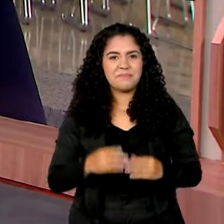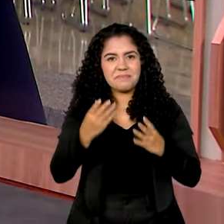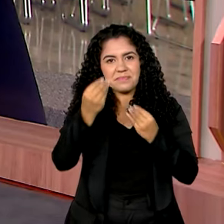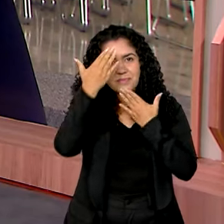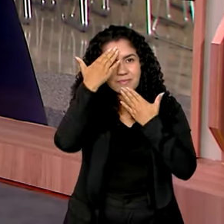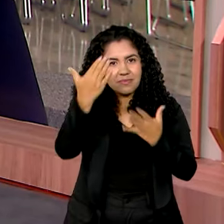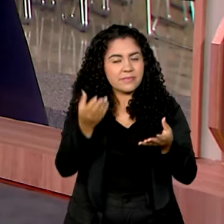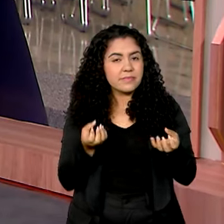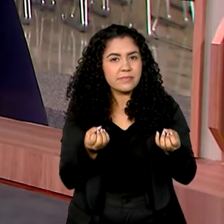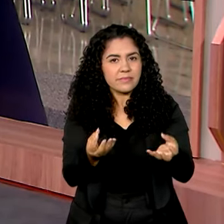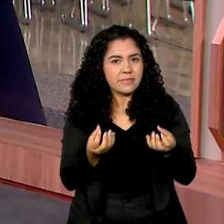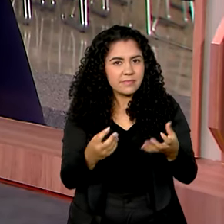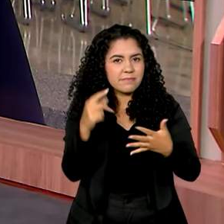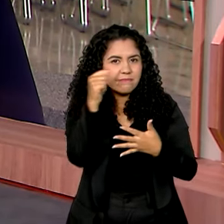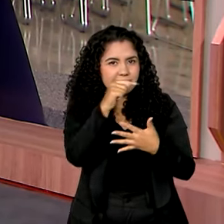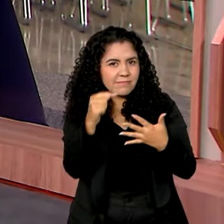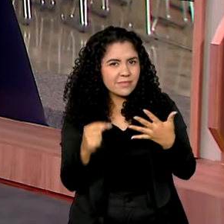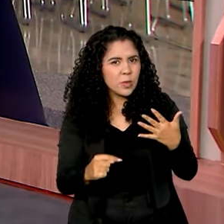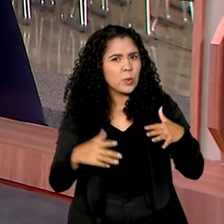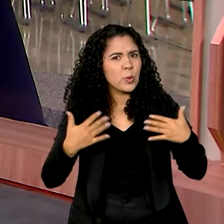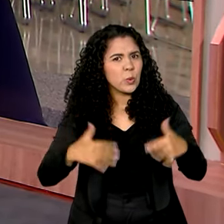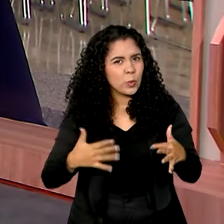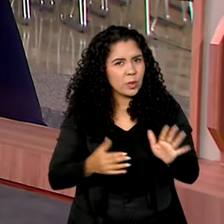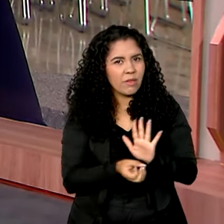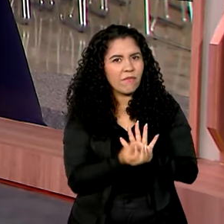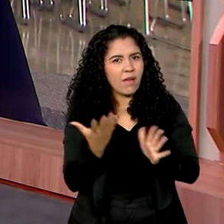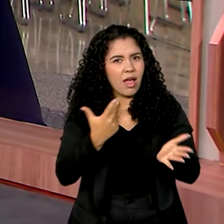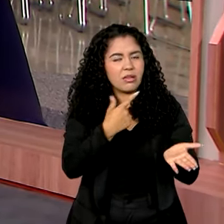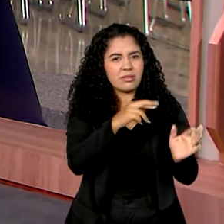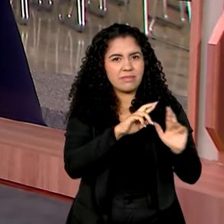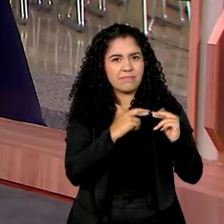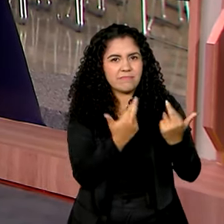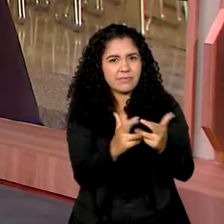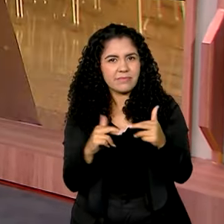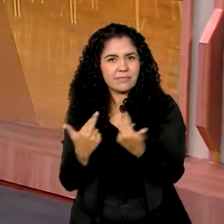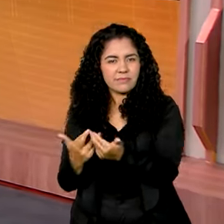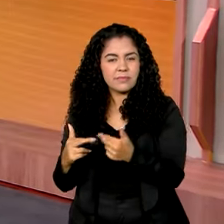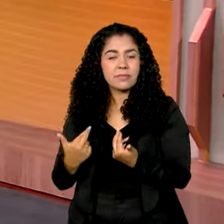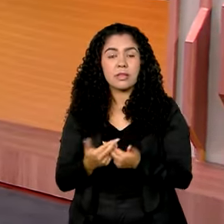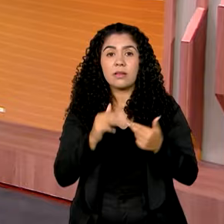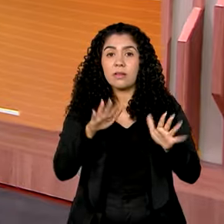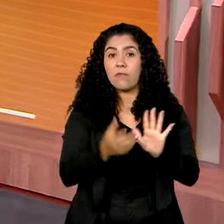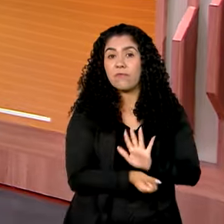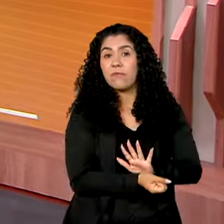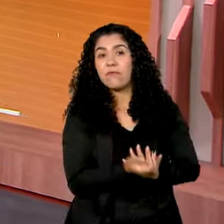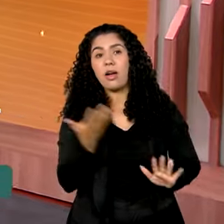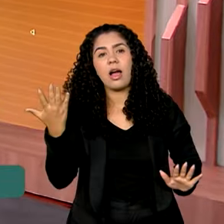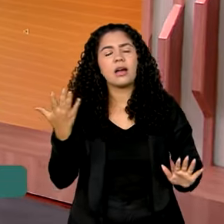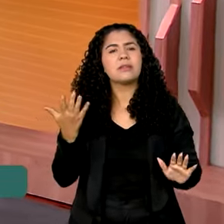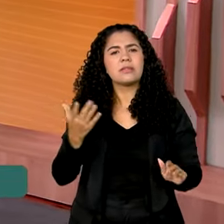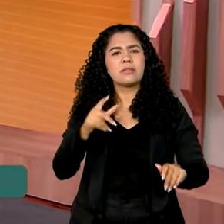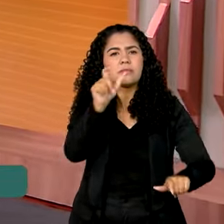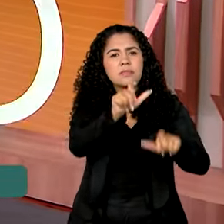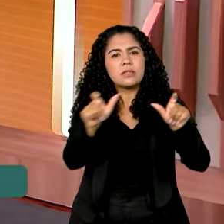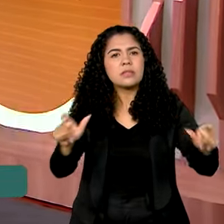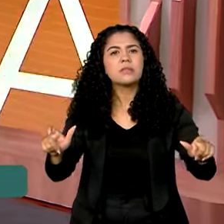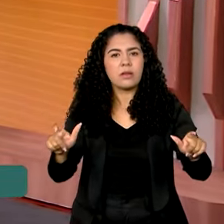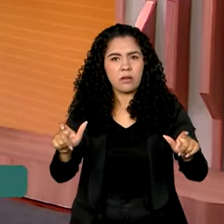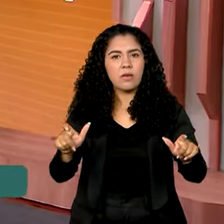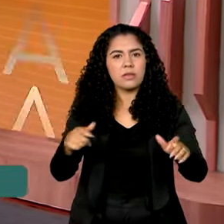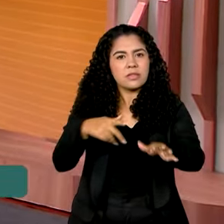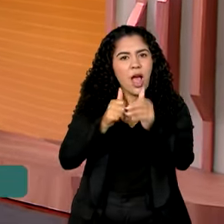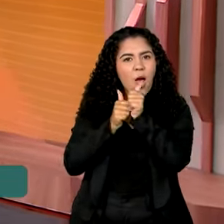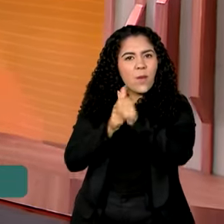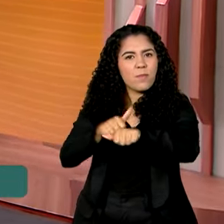obrigada pelas informações. Realmente, semana cheia do presidente Lula. E, olha, milhões de pessoas acompanharam o sírio de